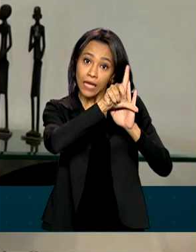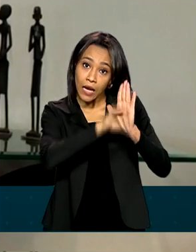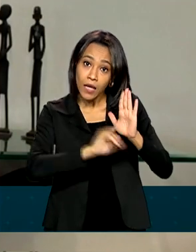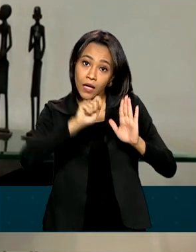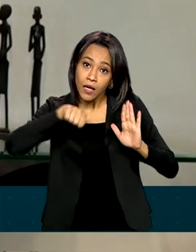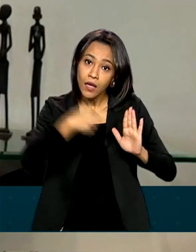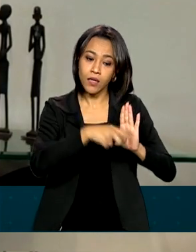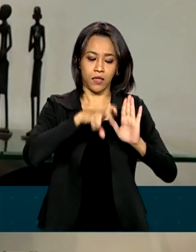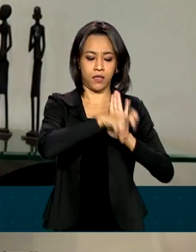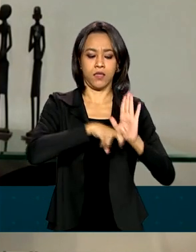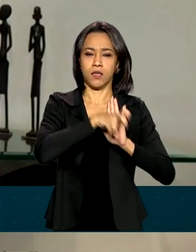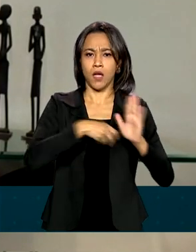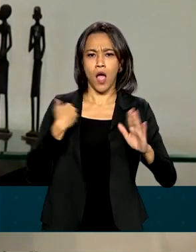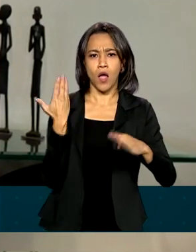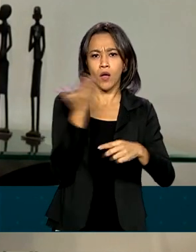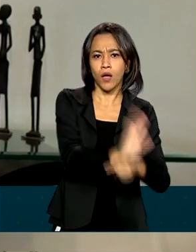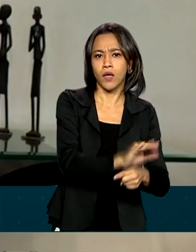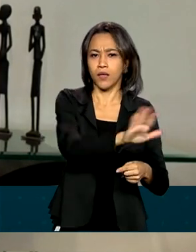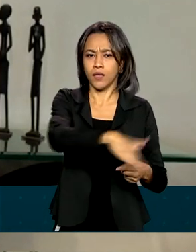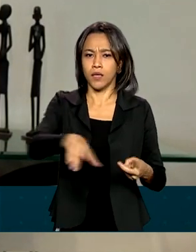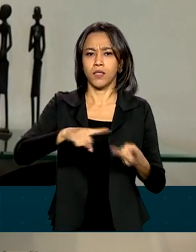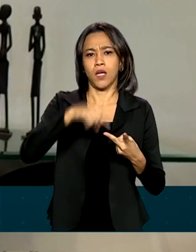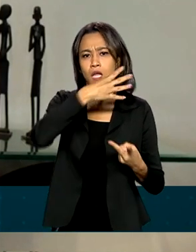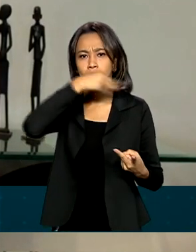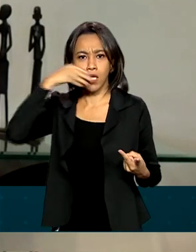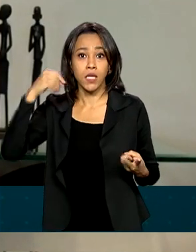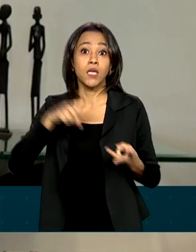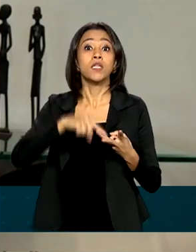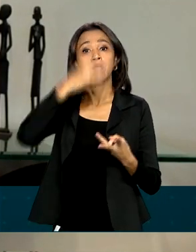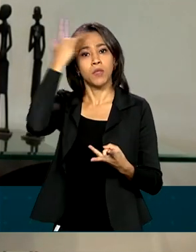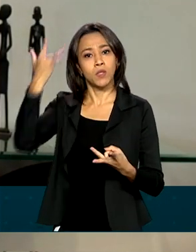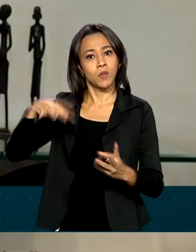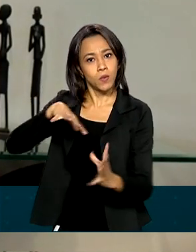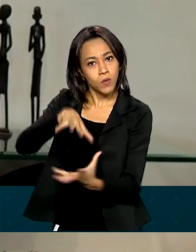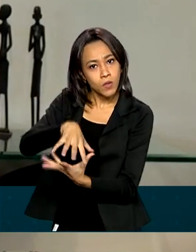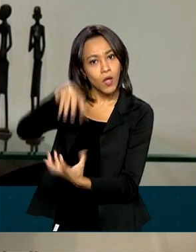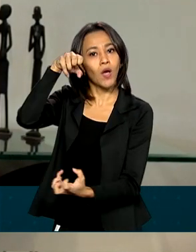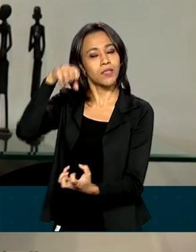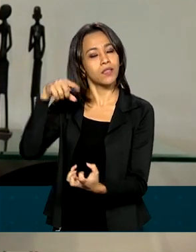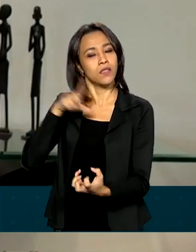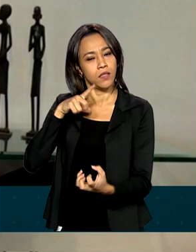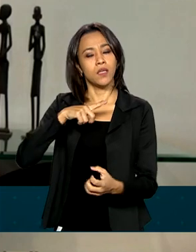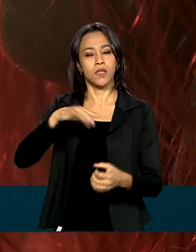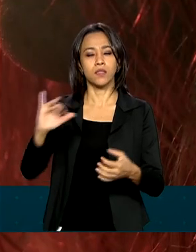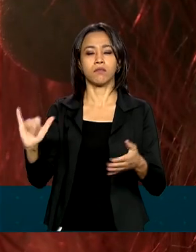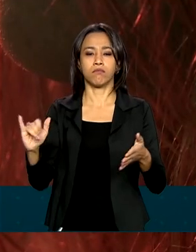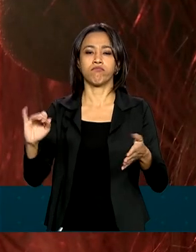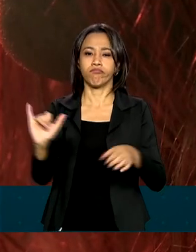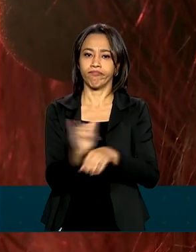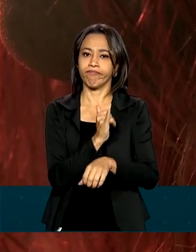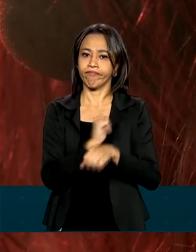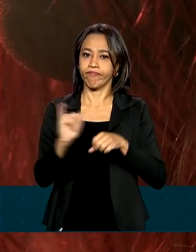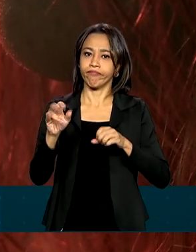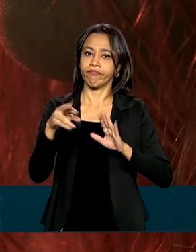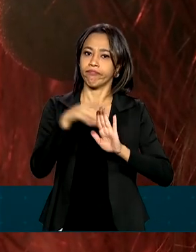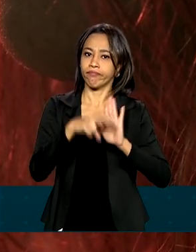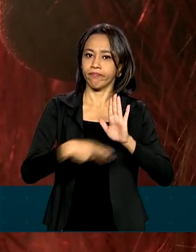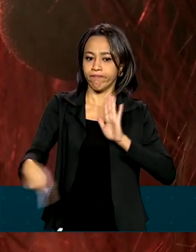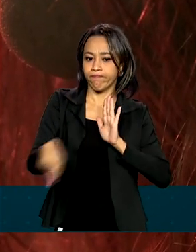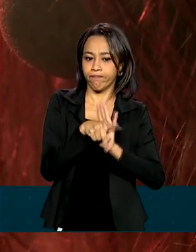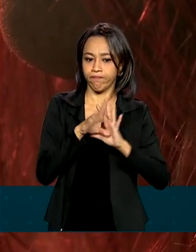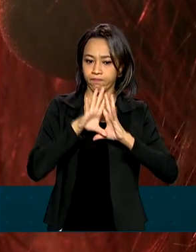beneficia crianças, adolescentes e pessoas idosas com medidas protetivas. O atendimento